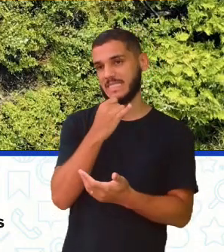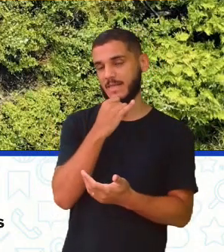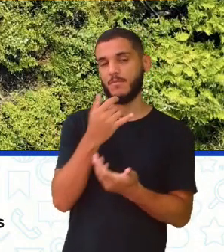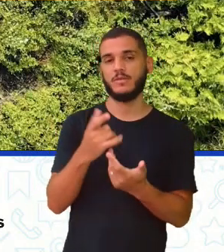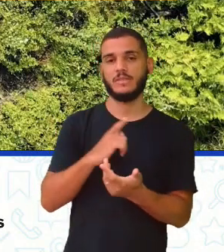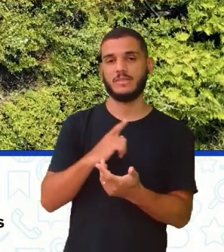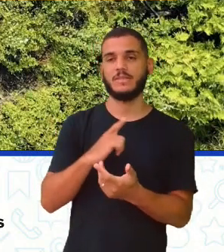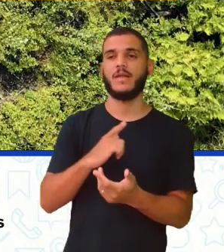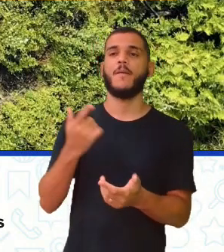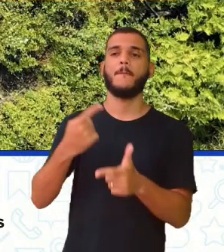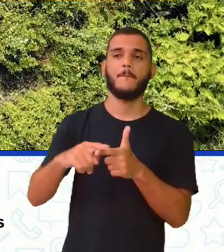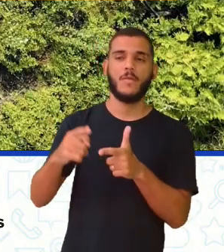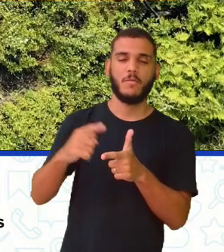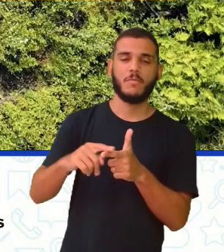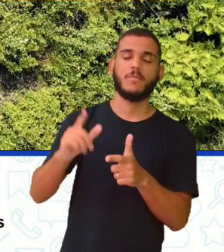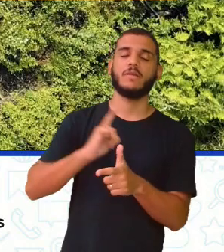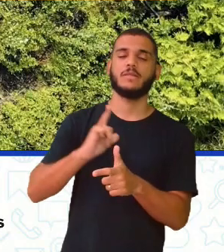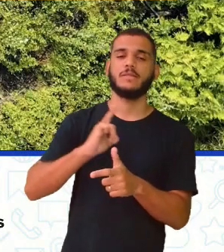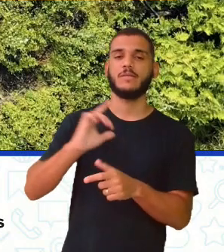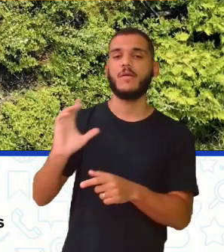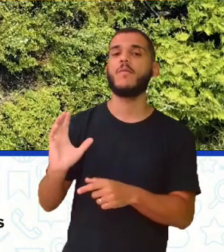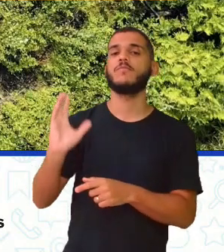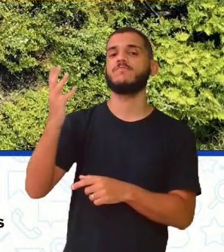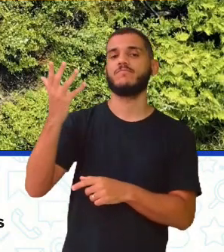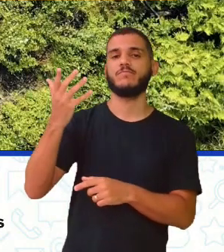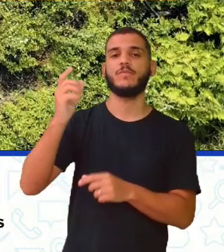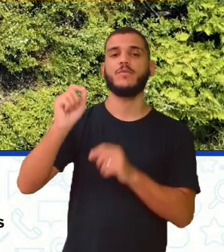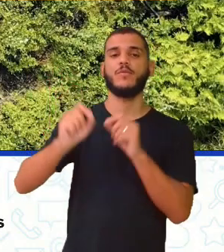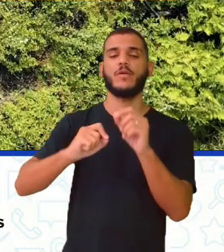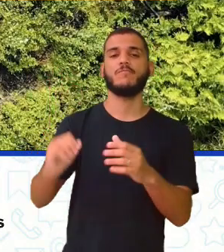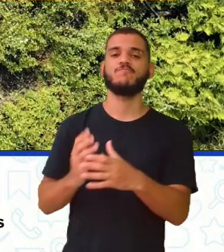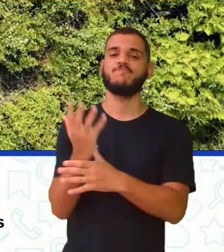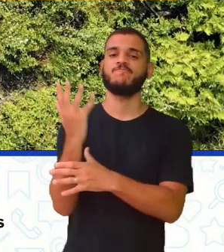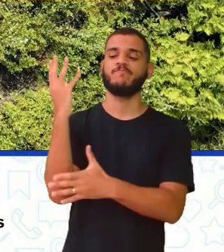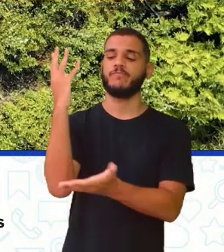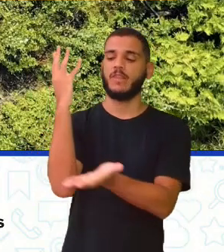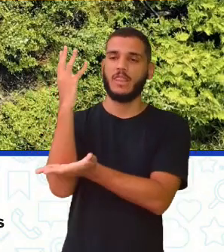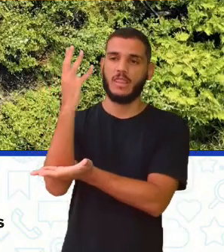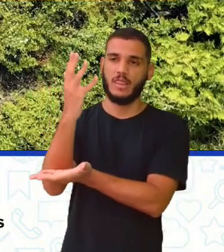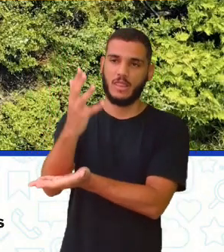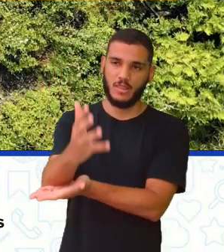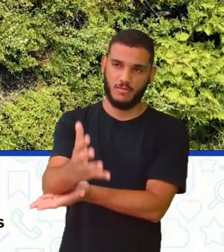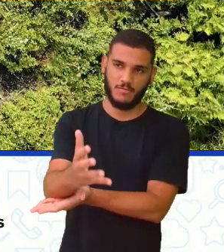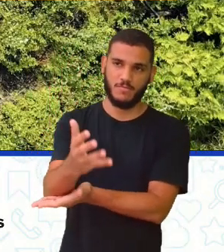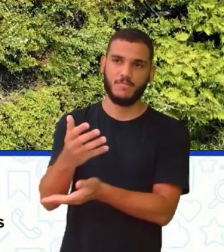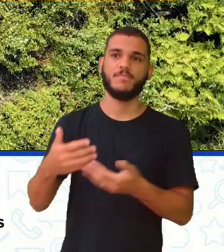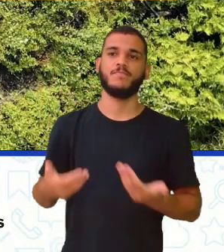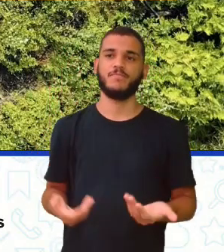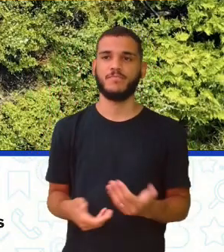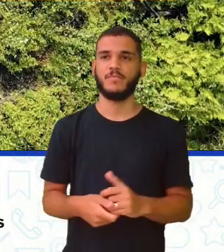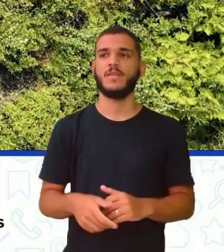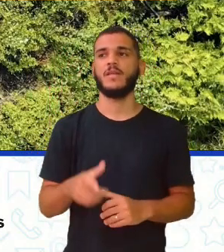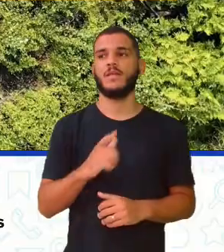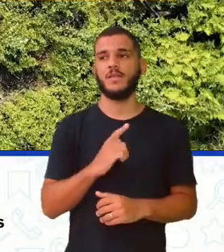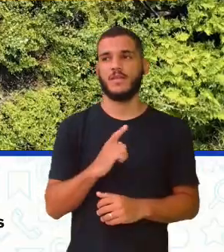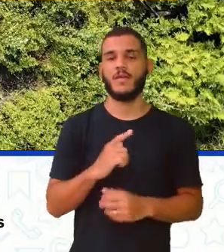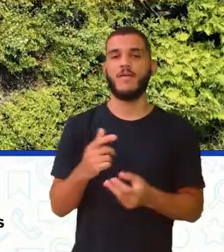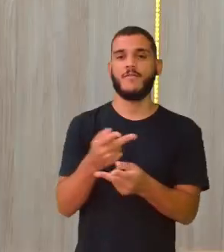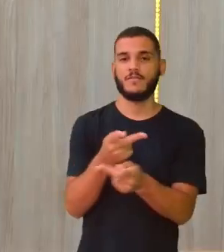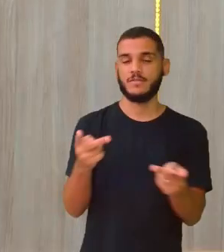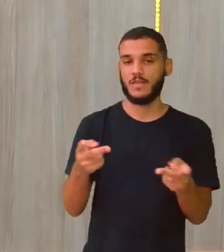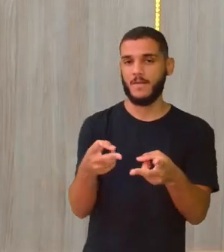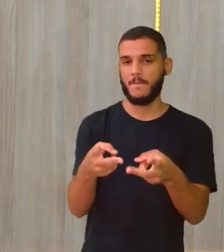consequências geradas pelo desmatamento. A gente viu que a imagem começou com a imagem ampla, sei se vocês